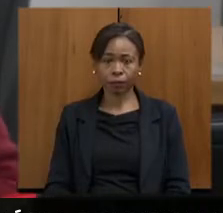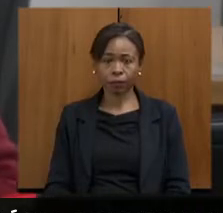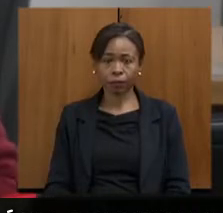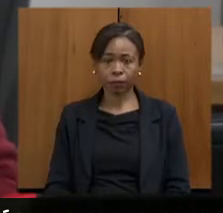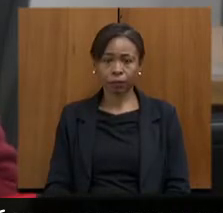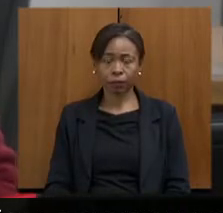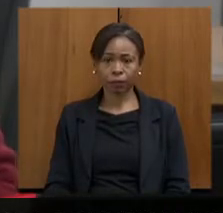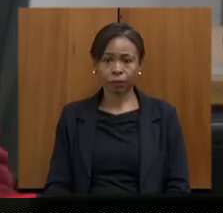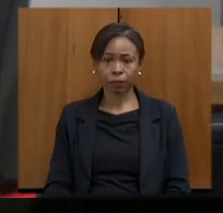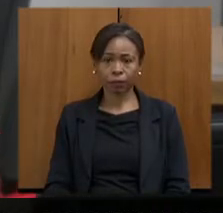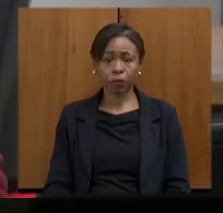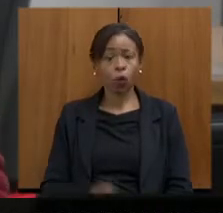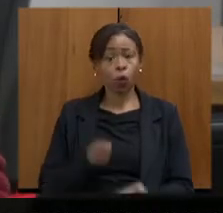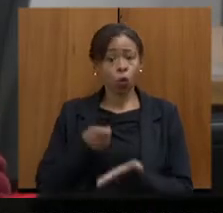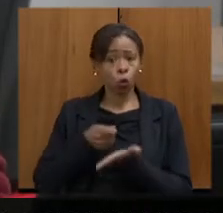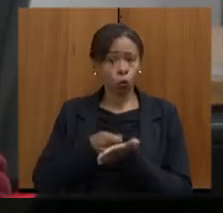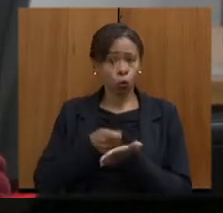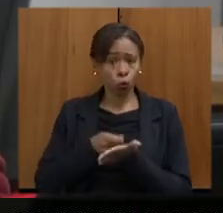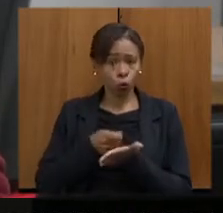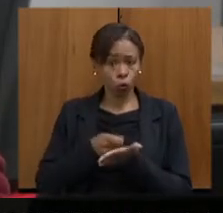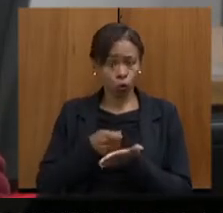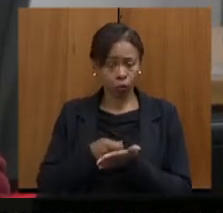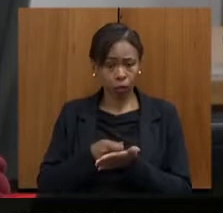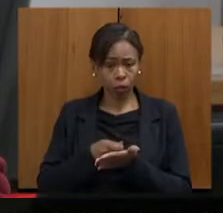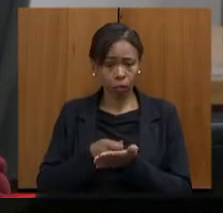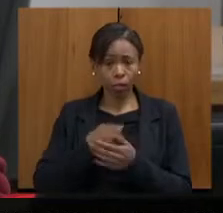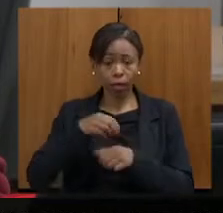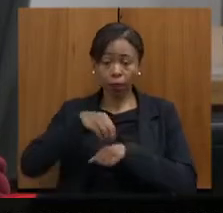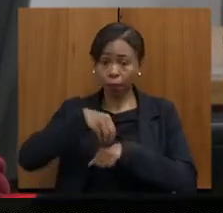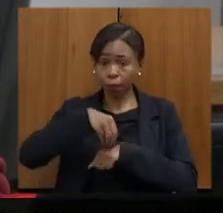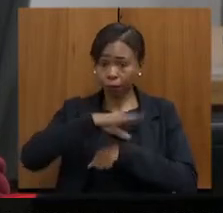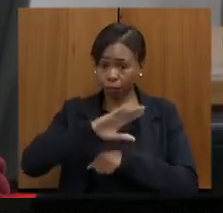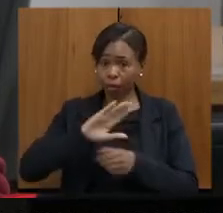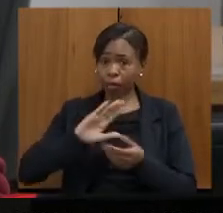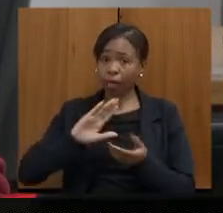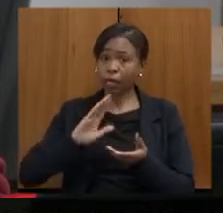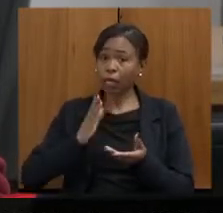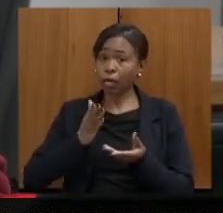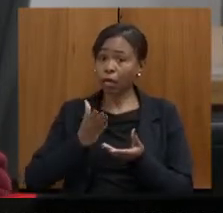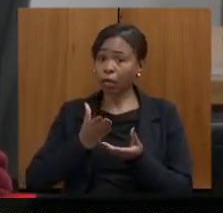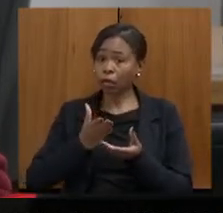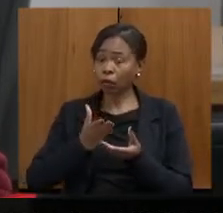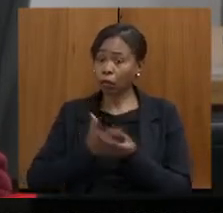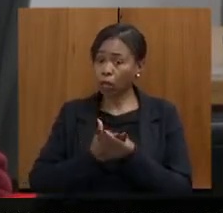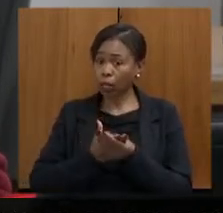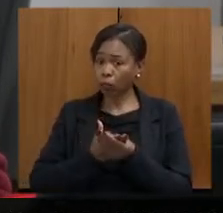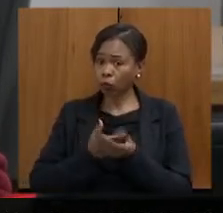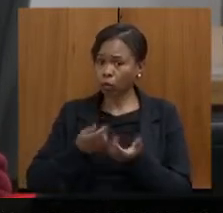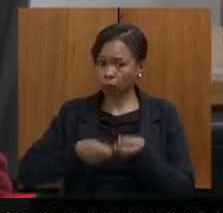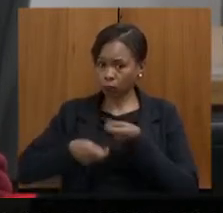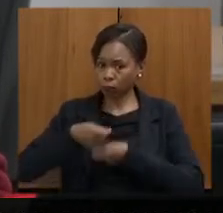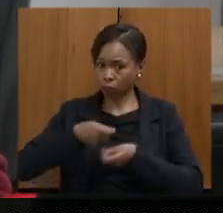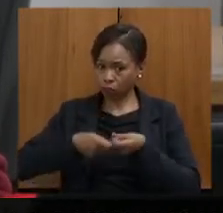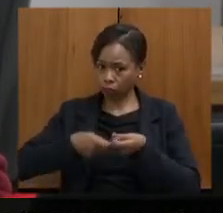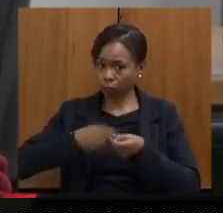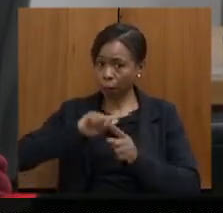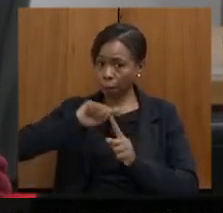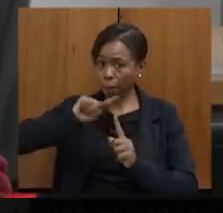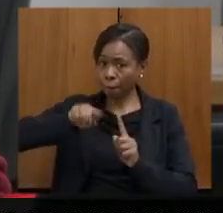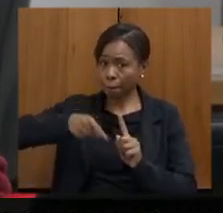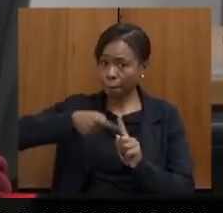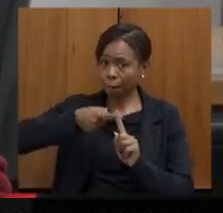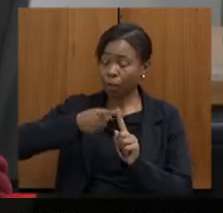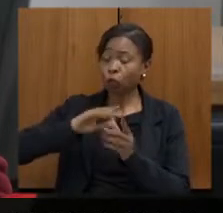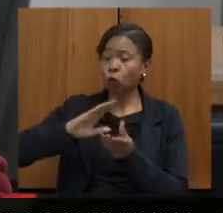ele obriga-se ainda a encaminhar o processo administrativo, incluindo o processo para o